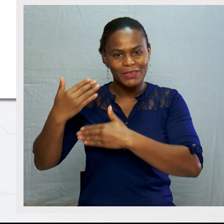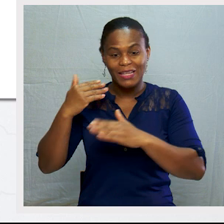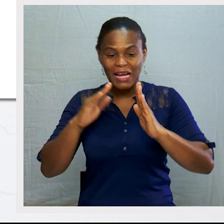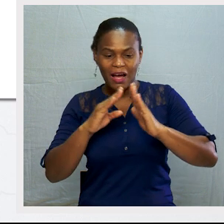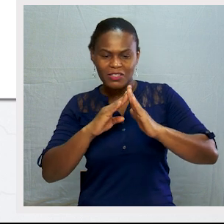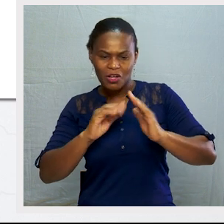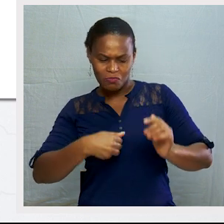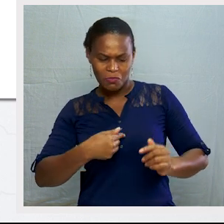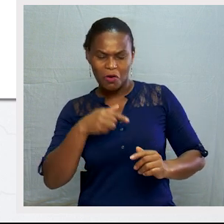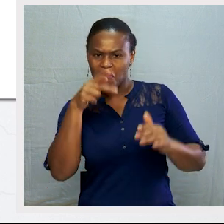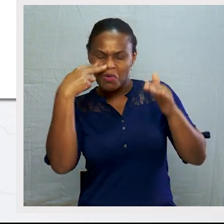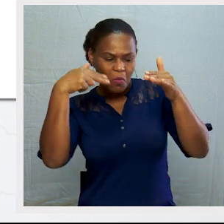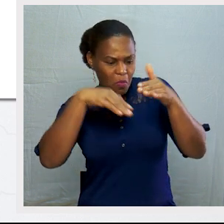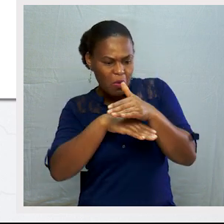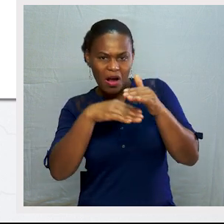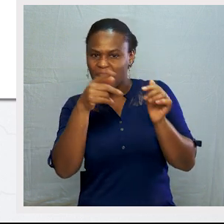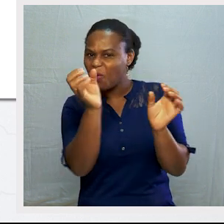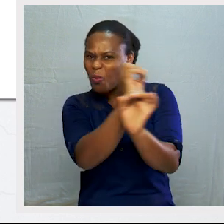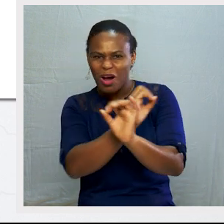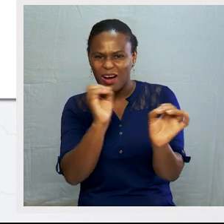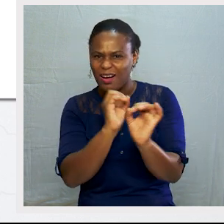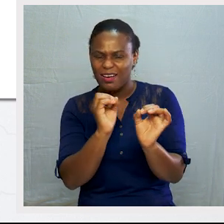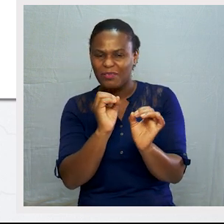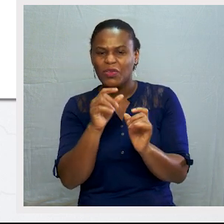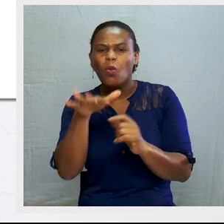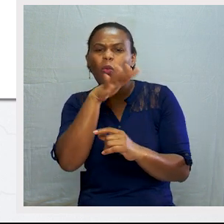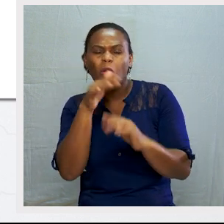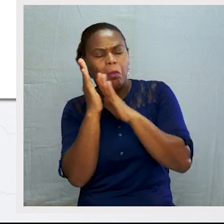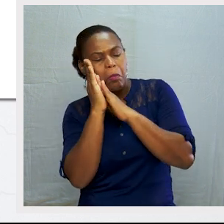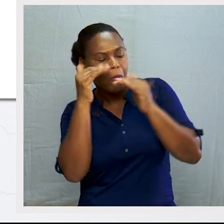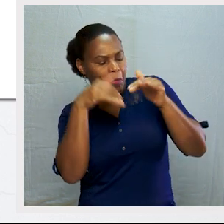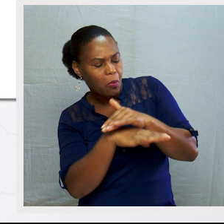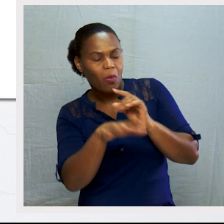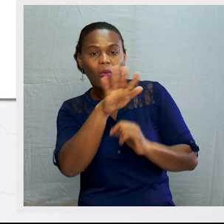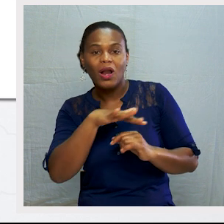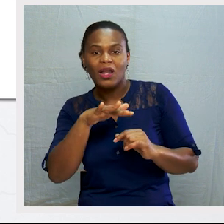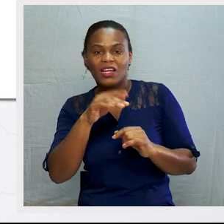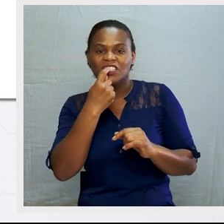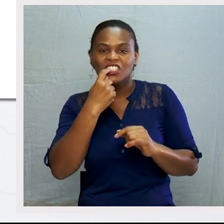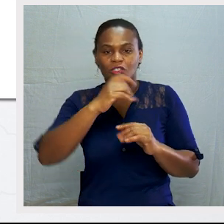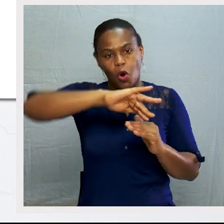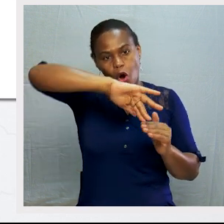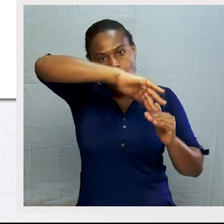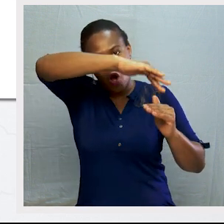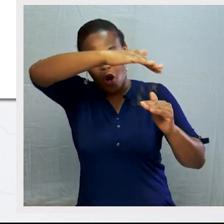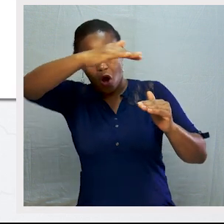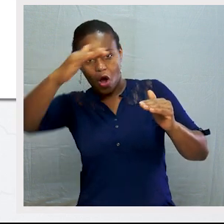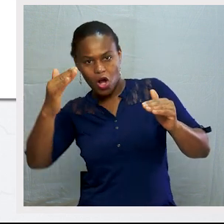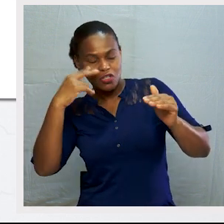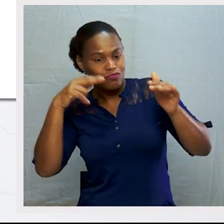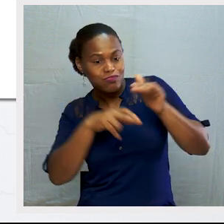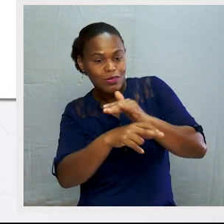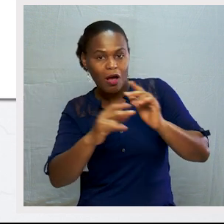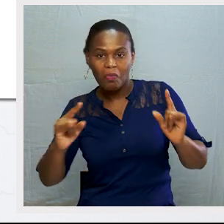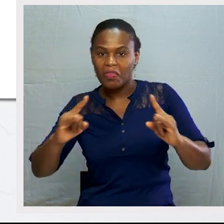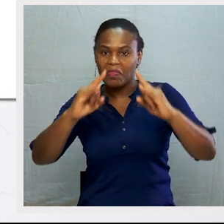casas para se abrigarem. Abrigavam-se em cavernas, grutas, tendas